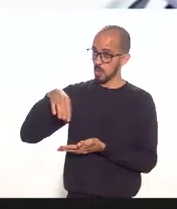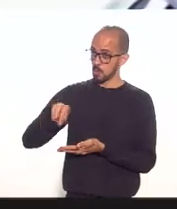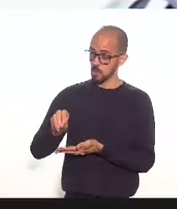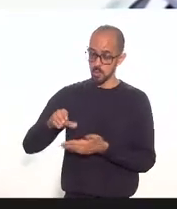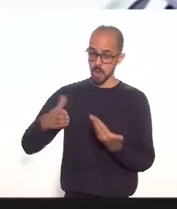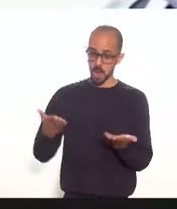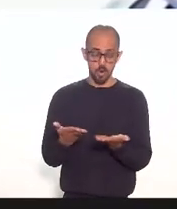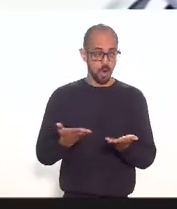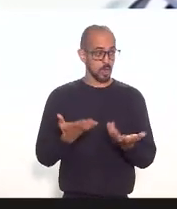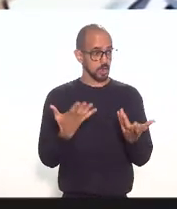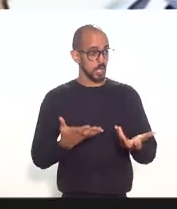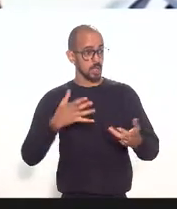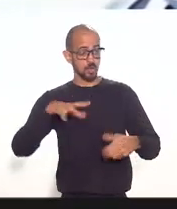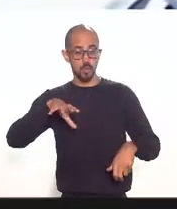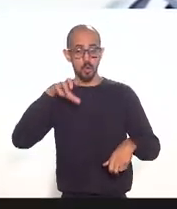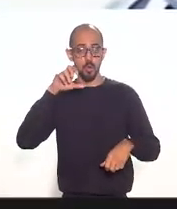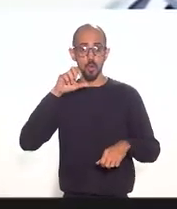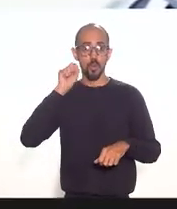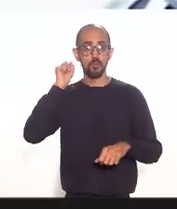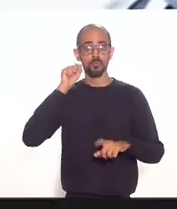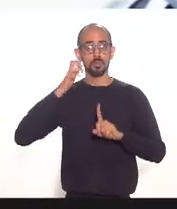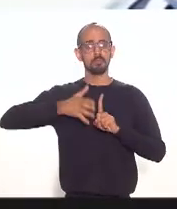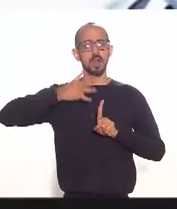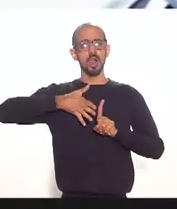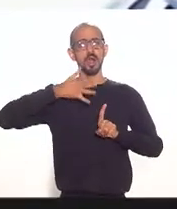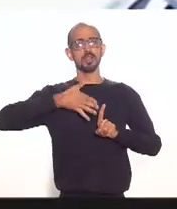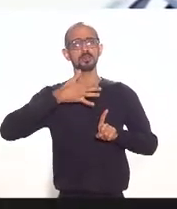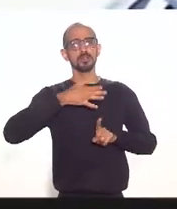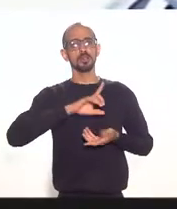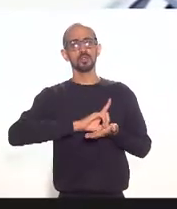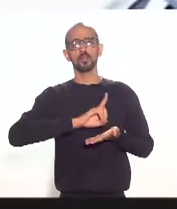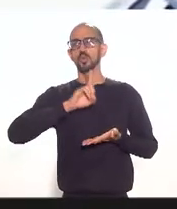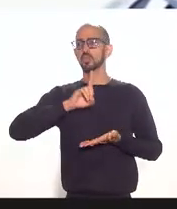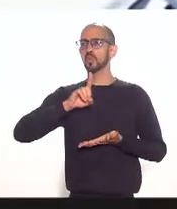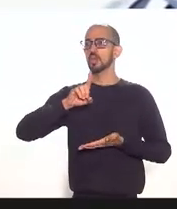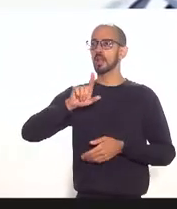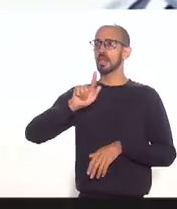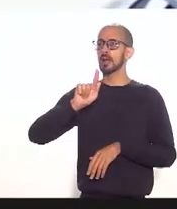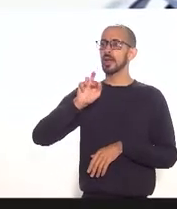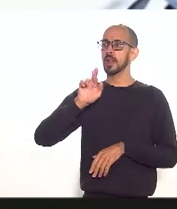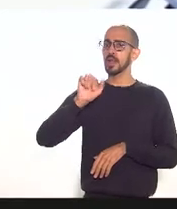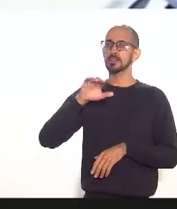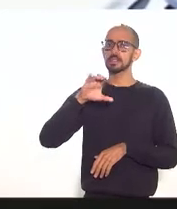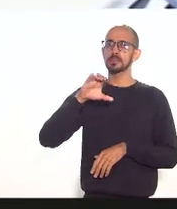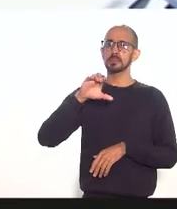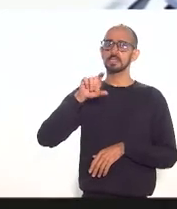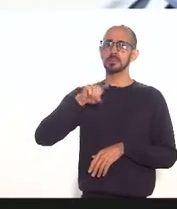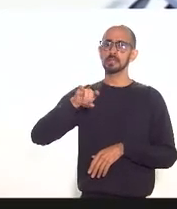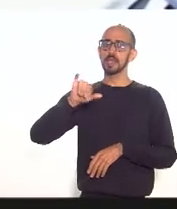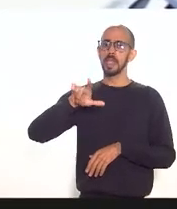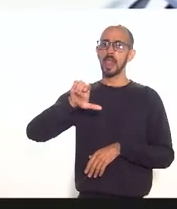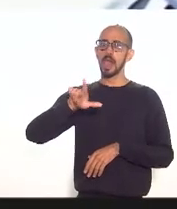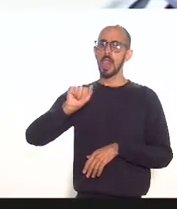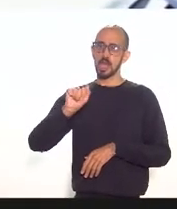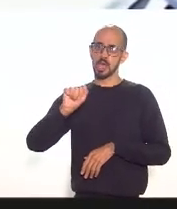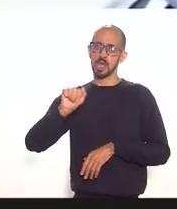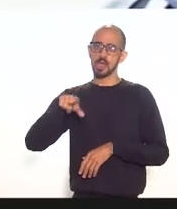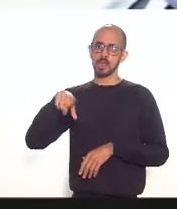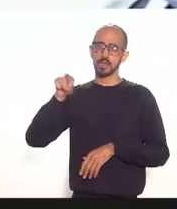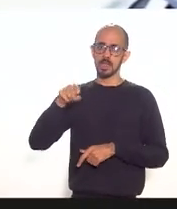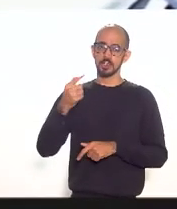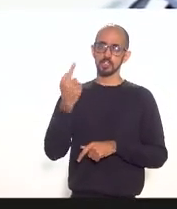agora a doutora Graziella Delicato gerente de negócios